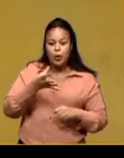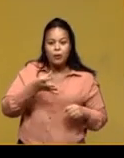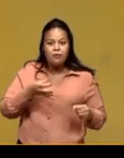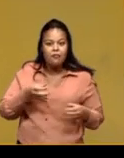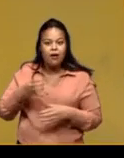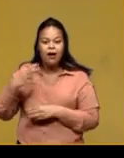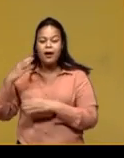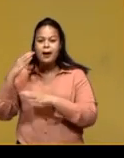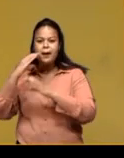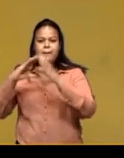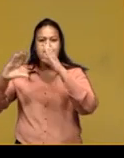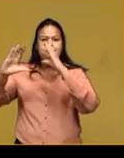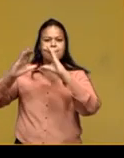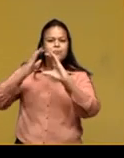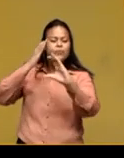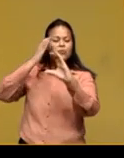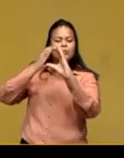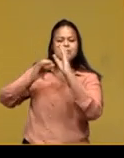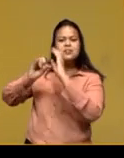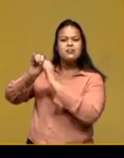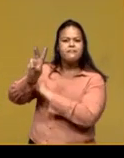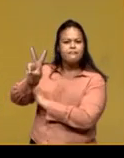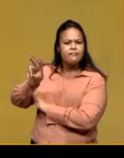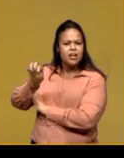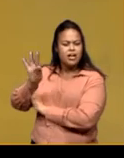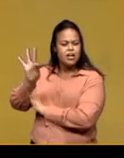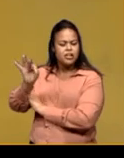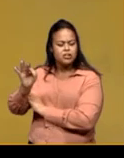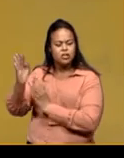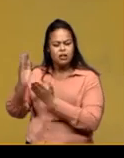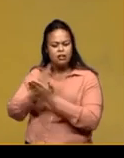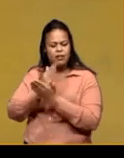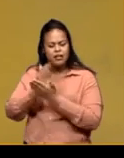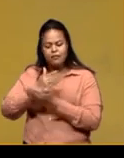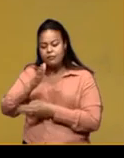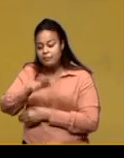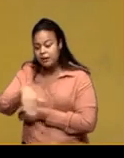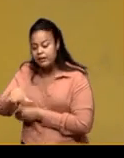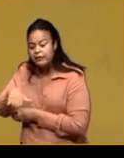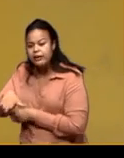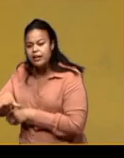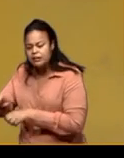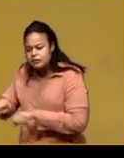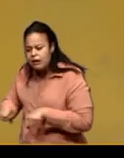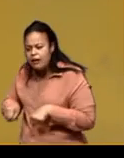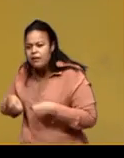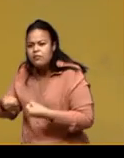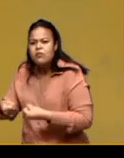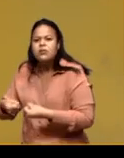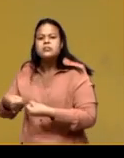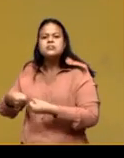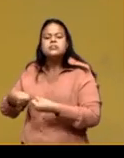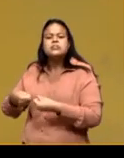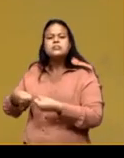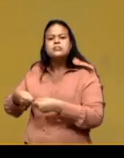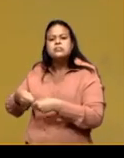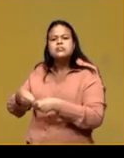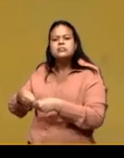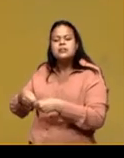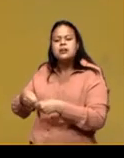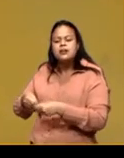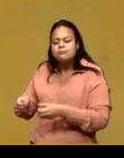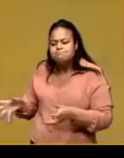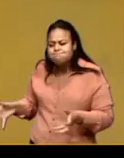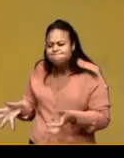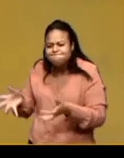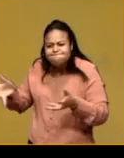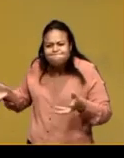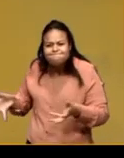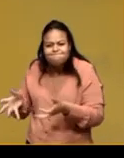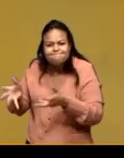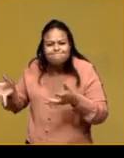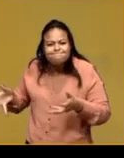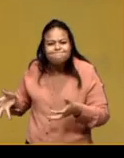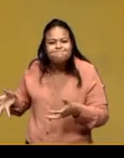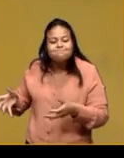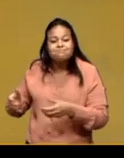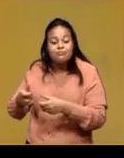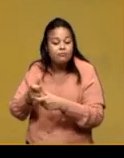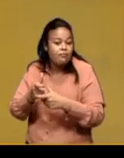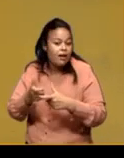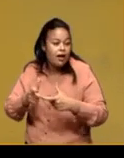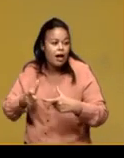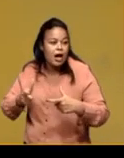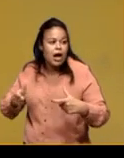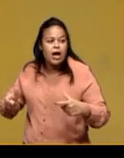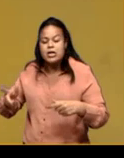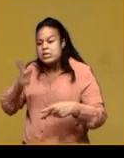Sangalo e segundo o livro infantil, o rap reforça o trabalho que busca inspirar diferentes públicos. Num momento como